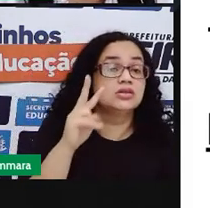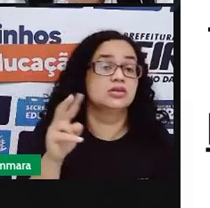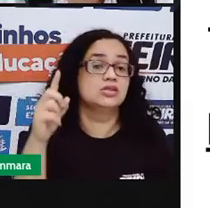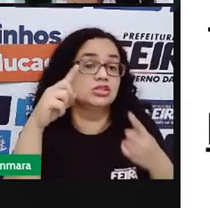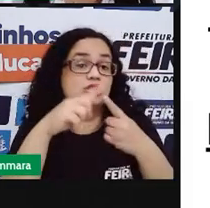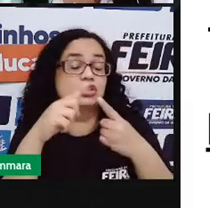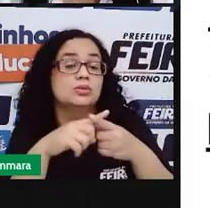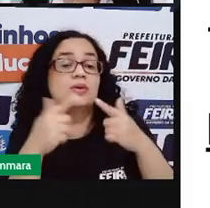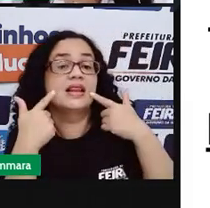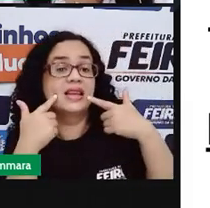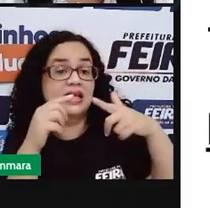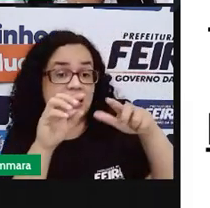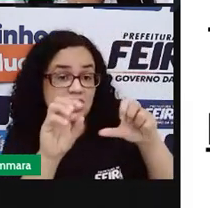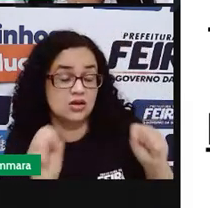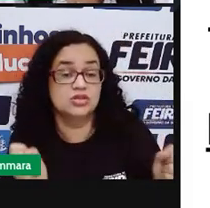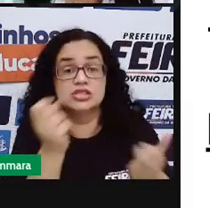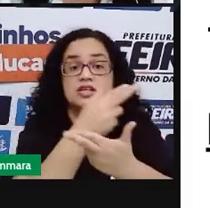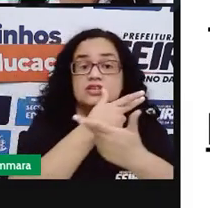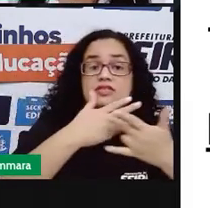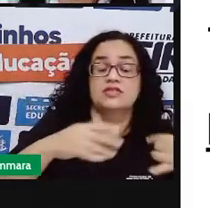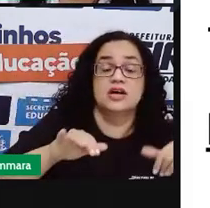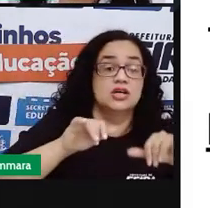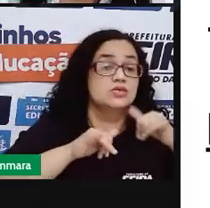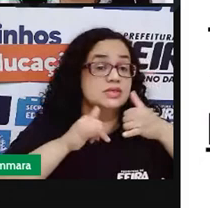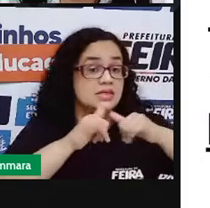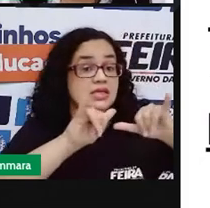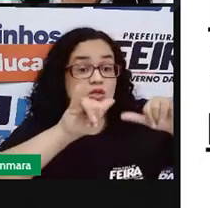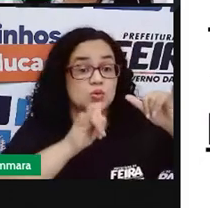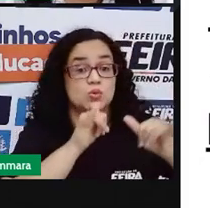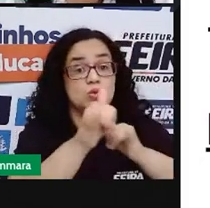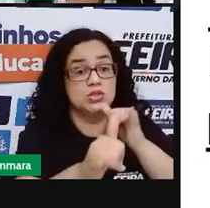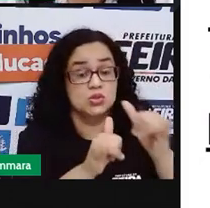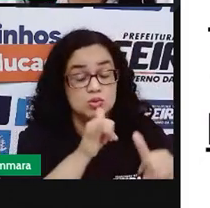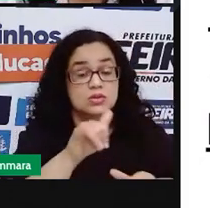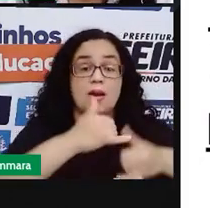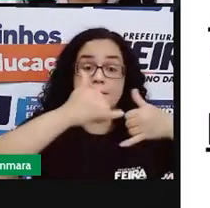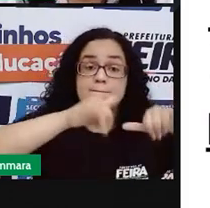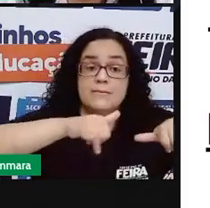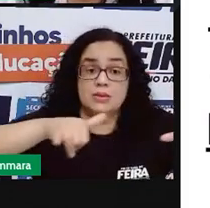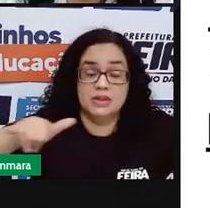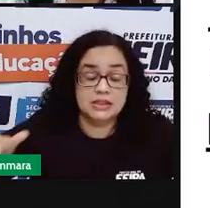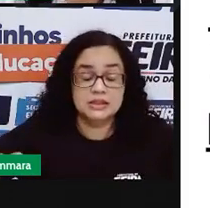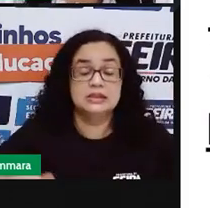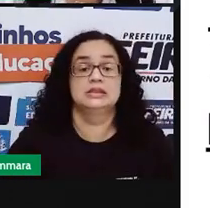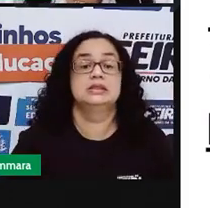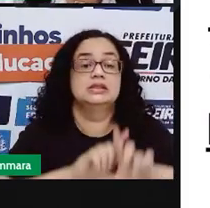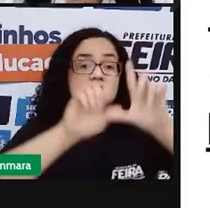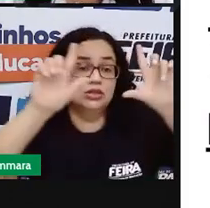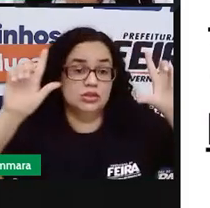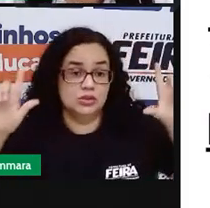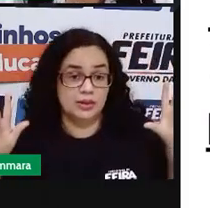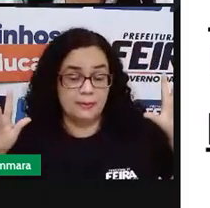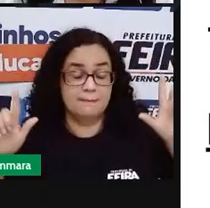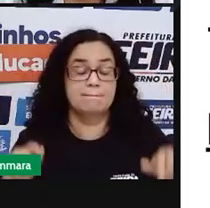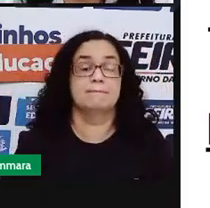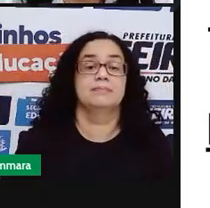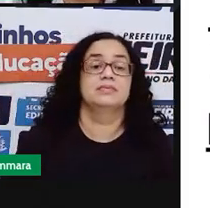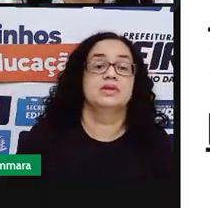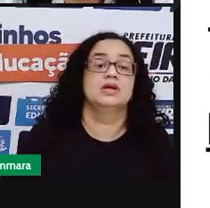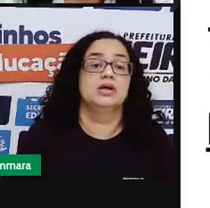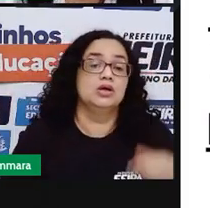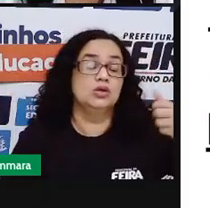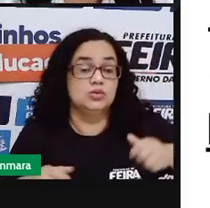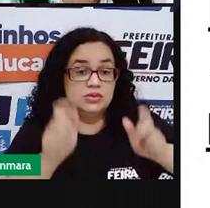de linguagem em muitos anúncios, propagandas, os panfletos, os banners, os